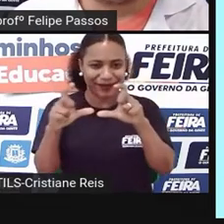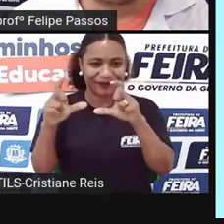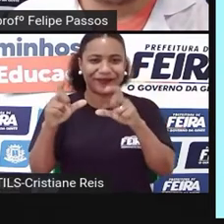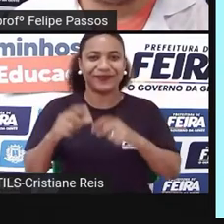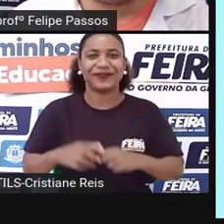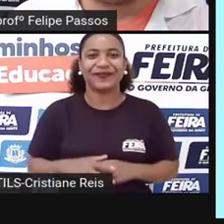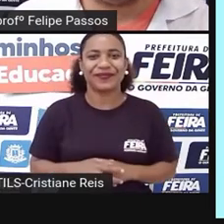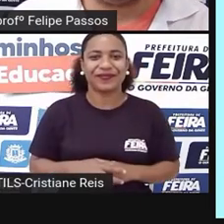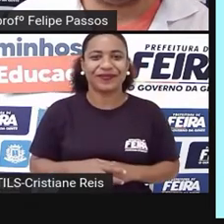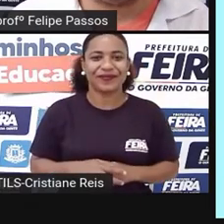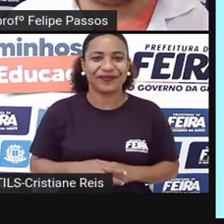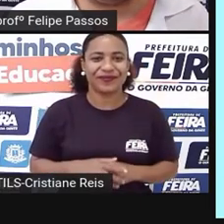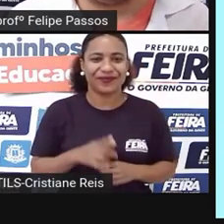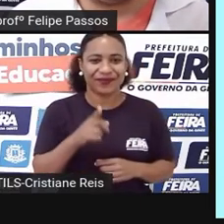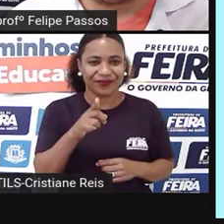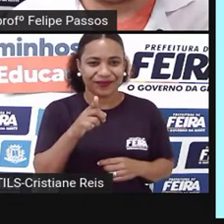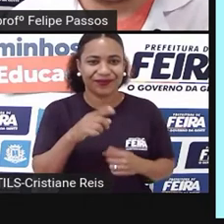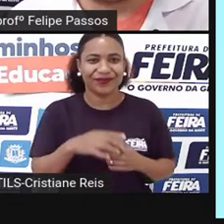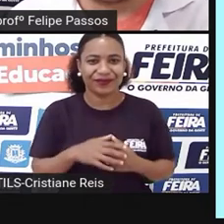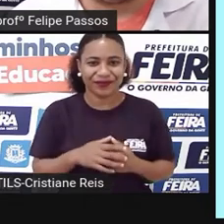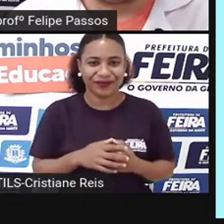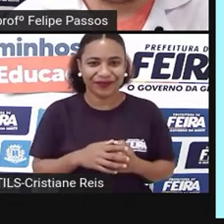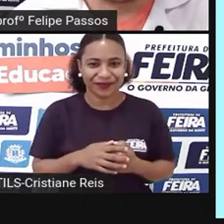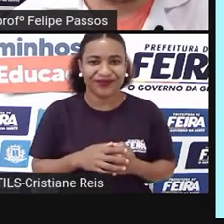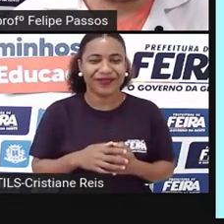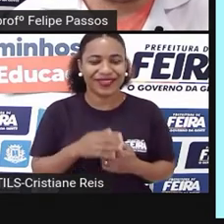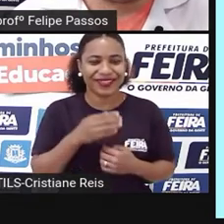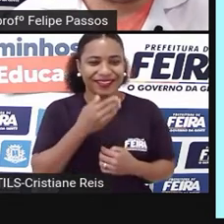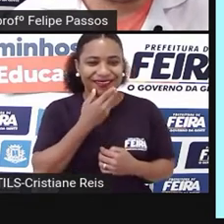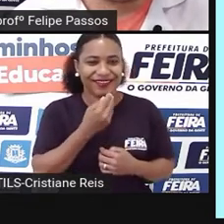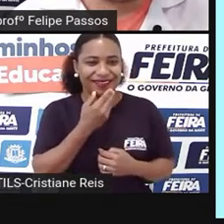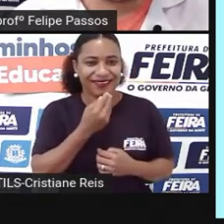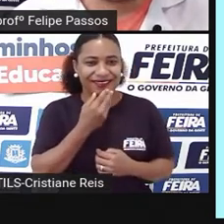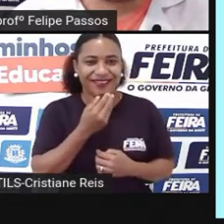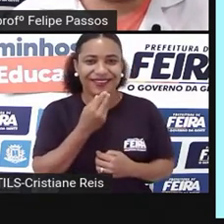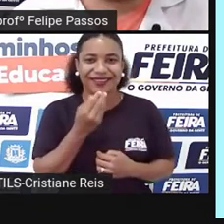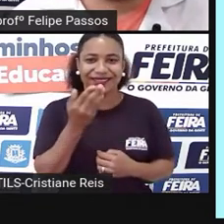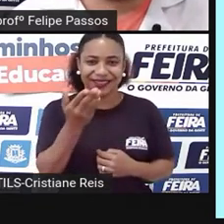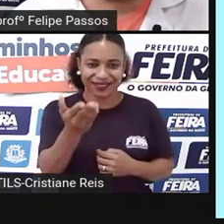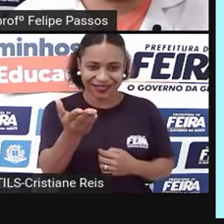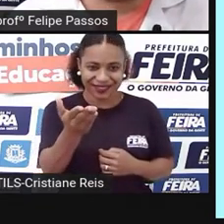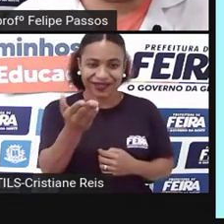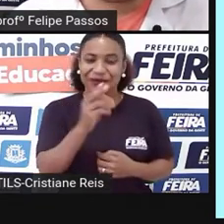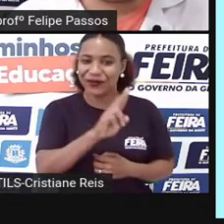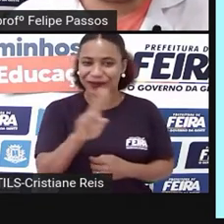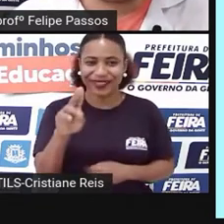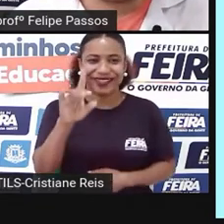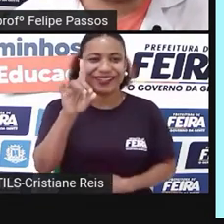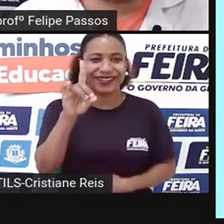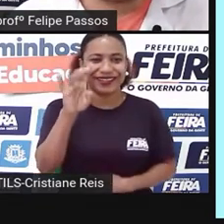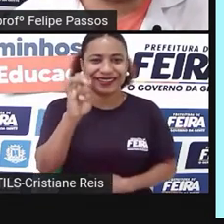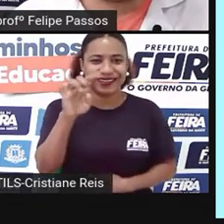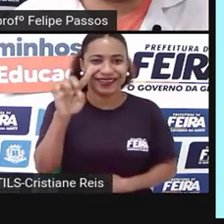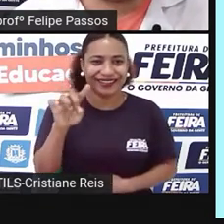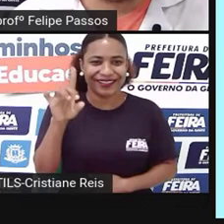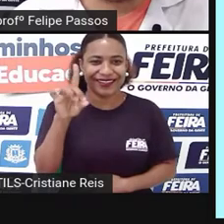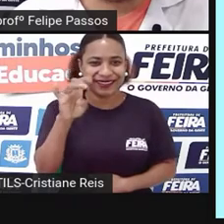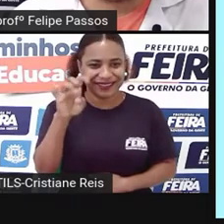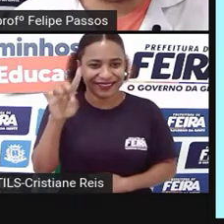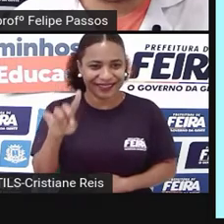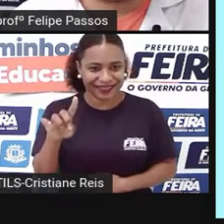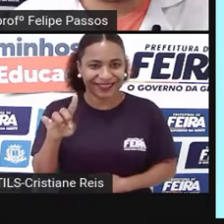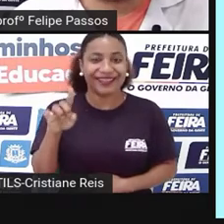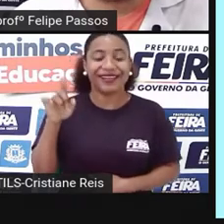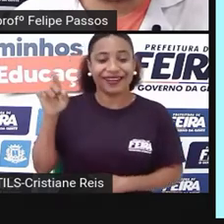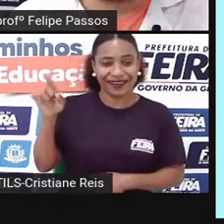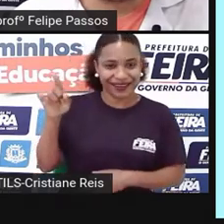um grande, uma grande figura, seu Dedé, é dessa mesma comunidade do Rio do Brigário,